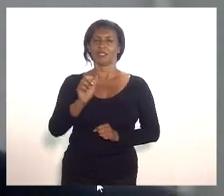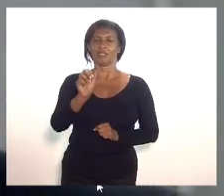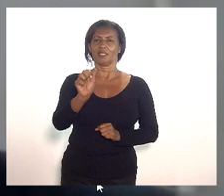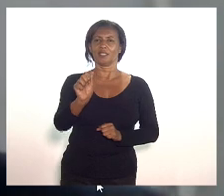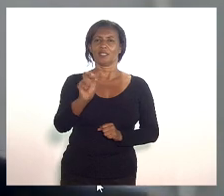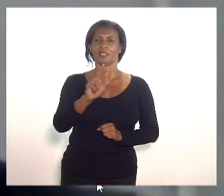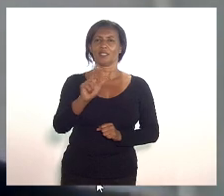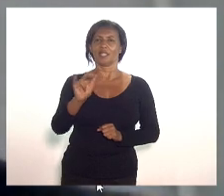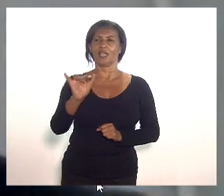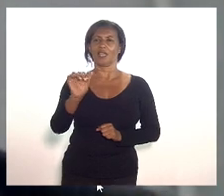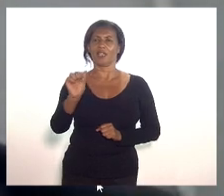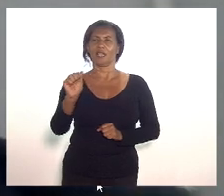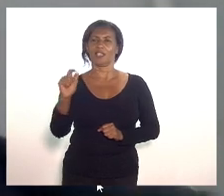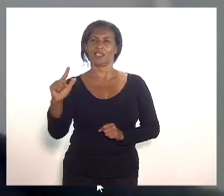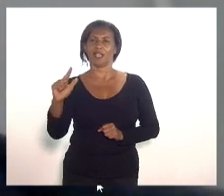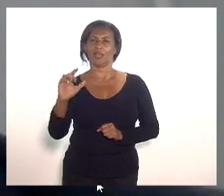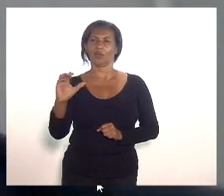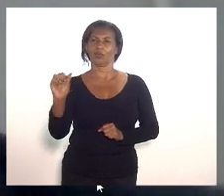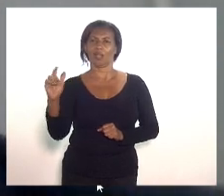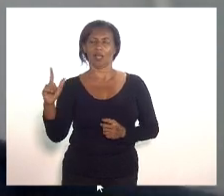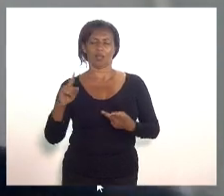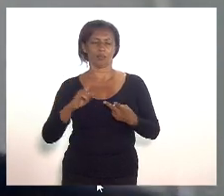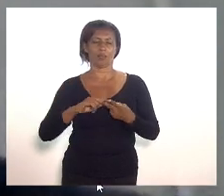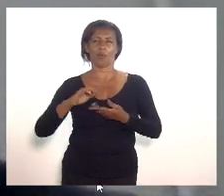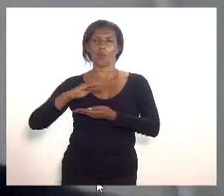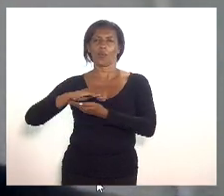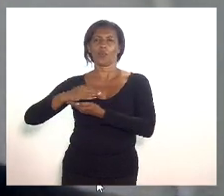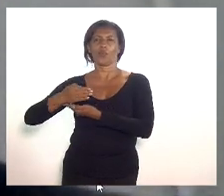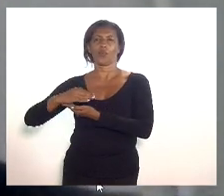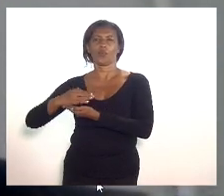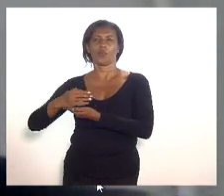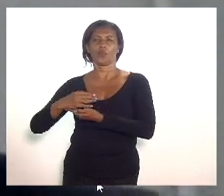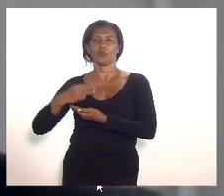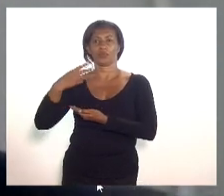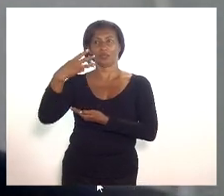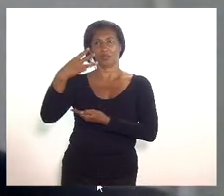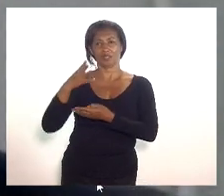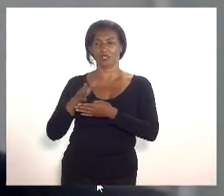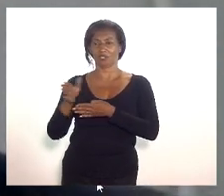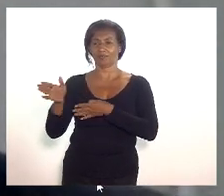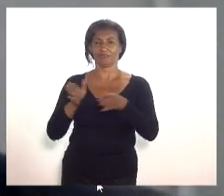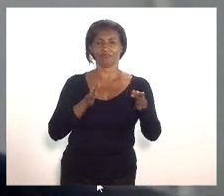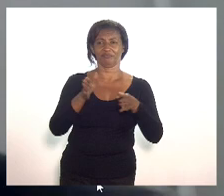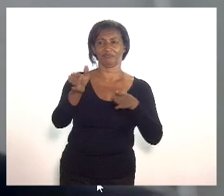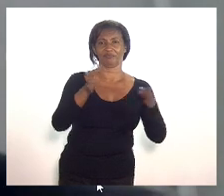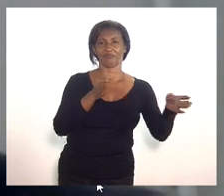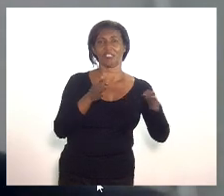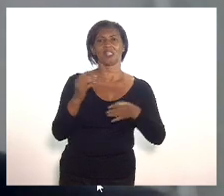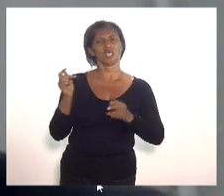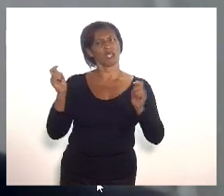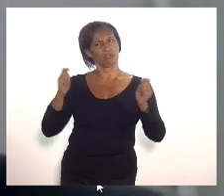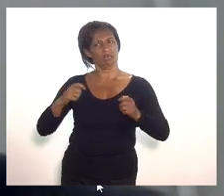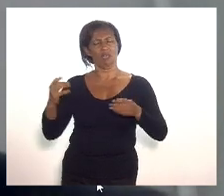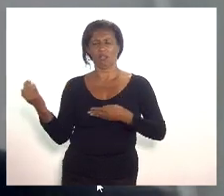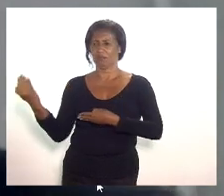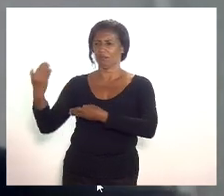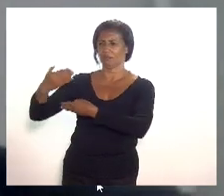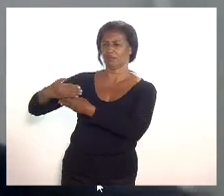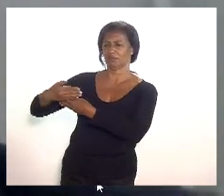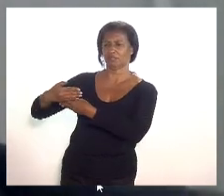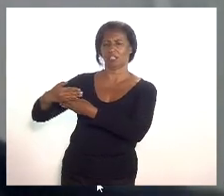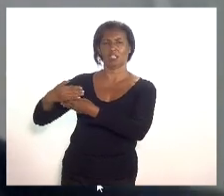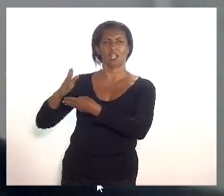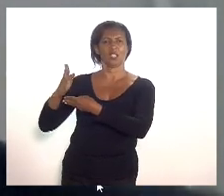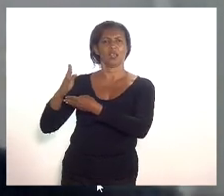que tem o único acesso o município de Búzio tem dois, três acessos que possa criar ali uma restrição por conta da